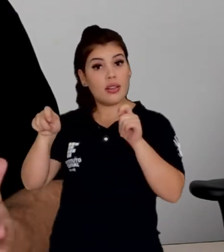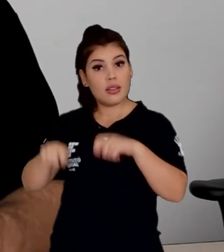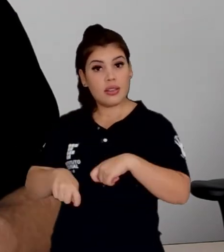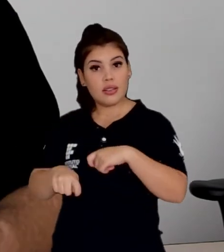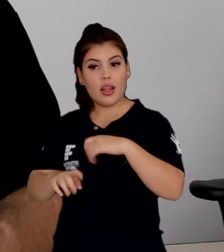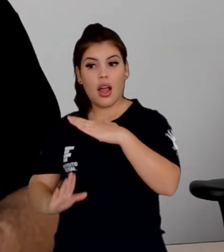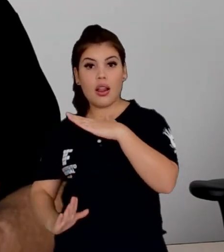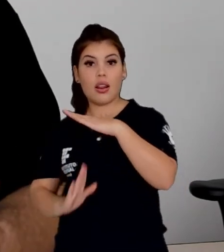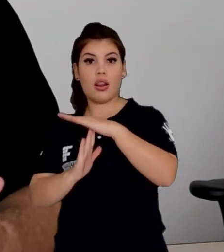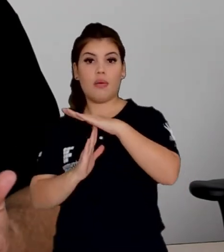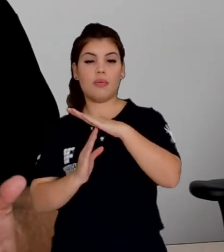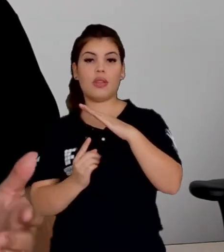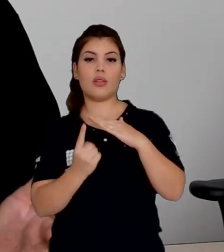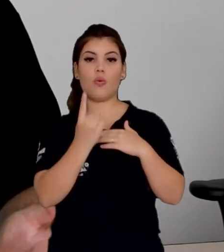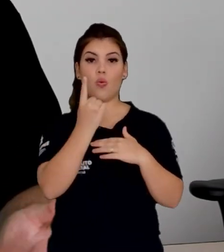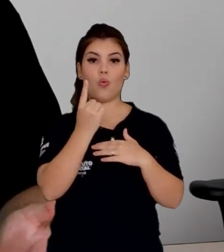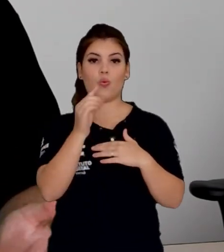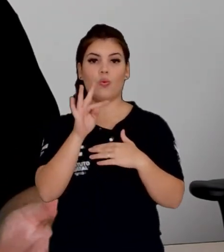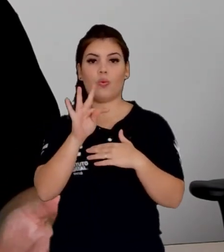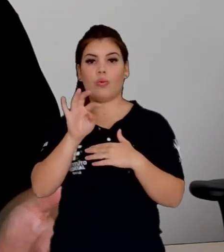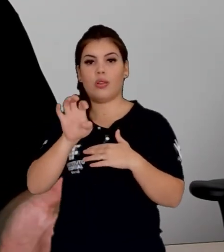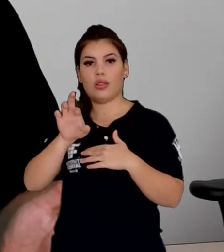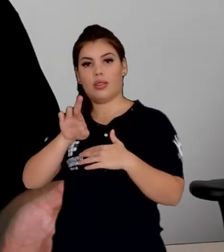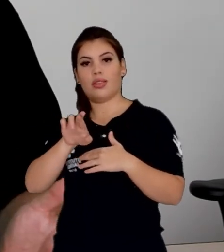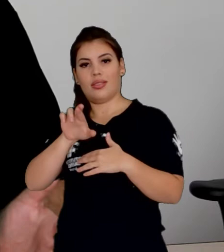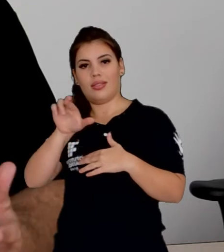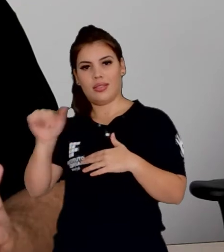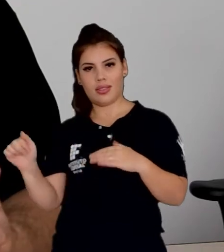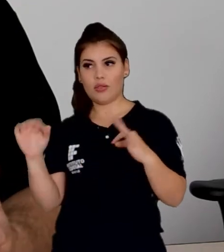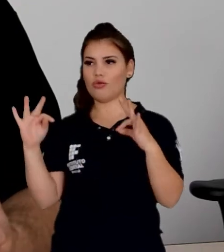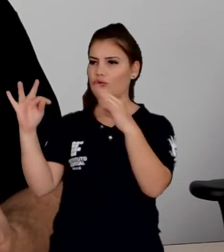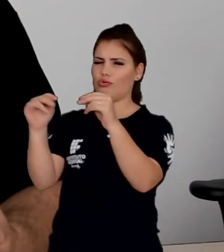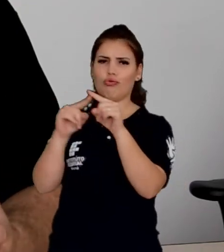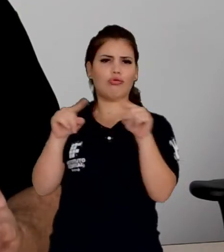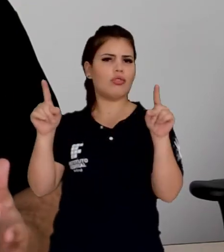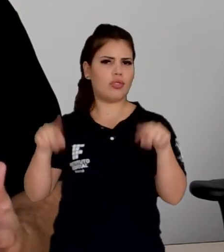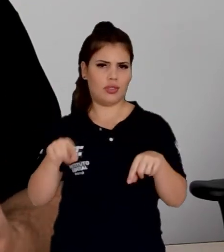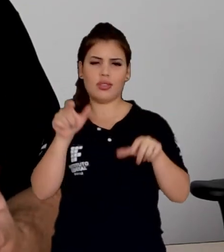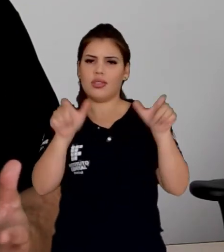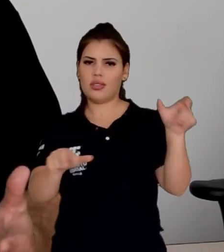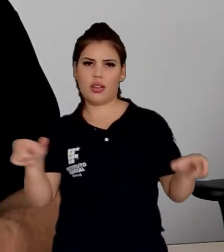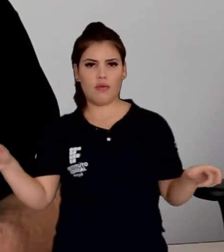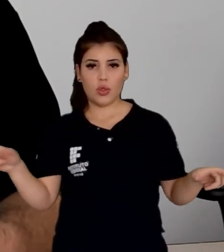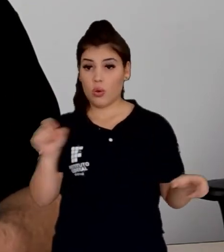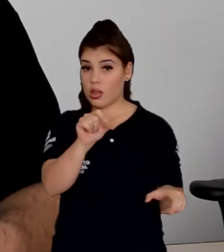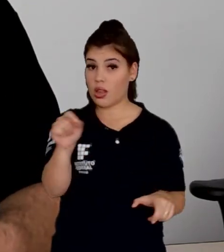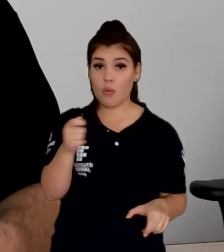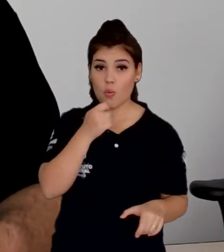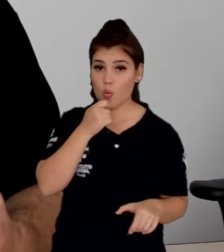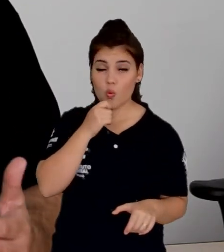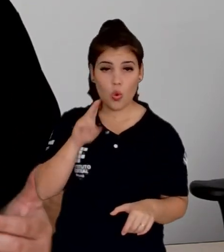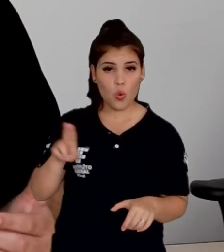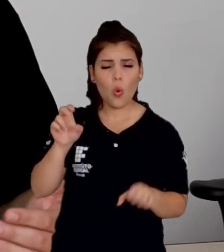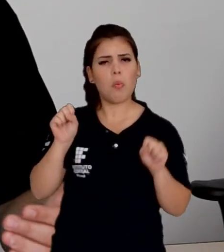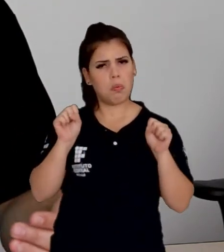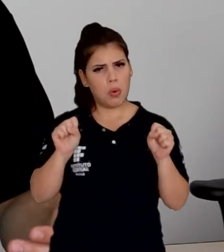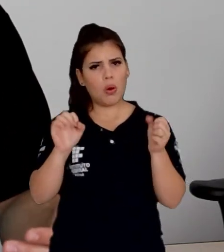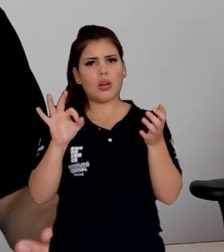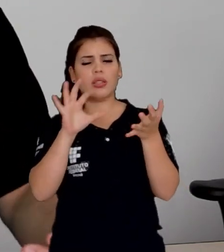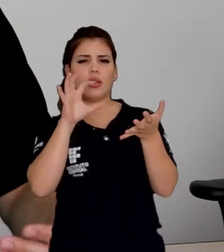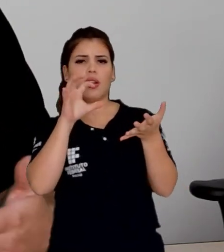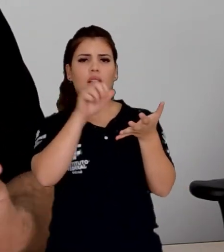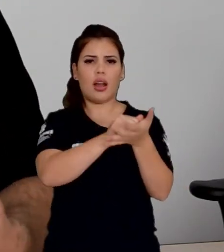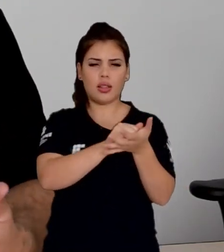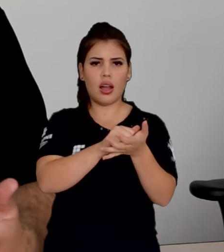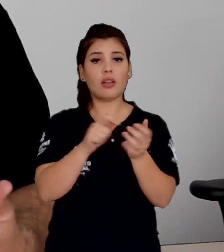de 1 TB de armazenamento para todos os servidores. Então, basta o pessoal fazer ali o seu cadastro, quem ainda não utiliza, e você pode fazer